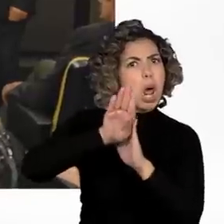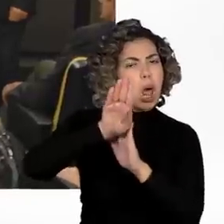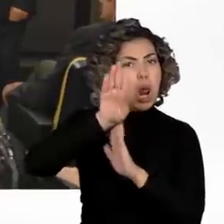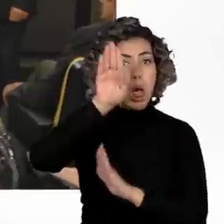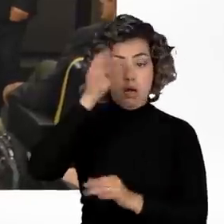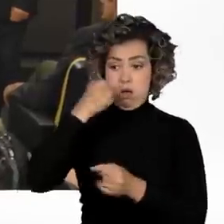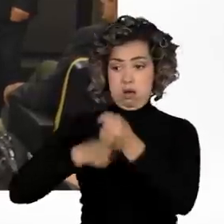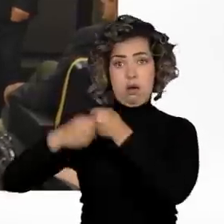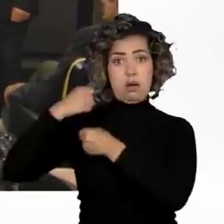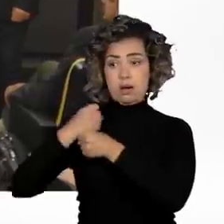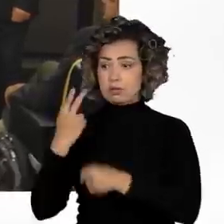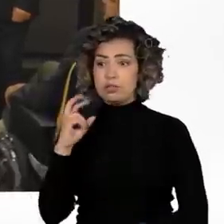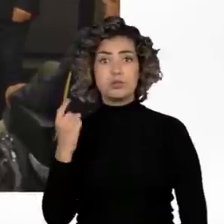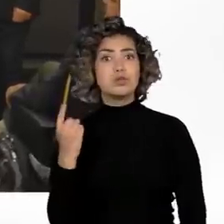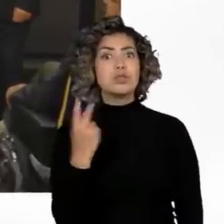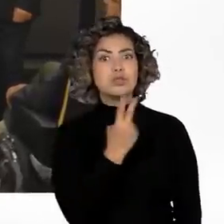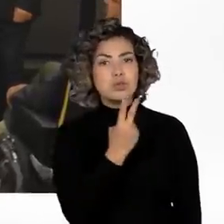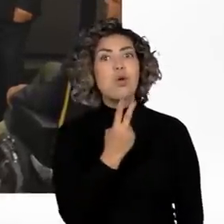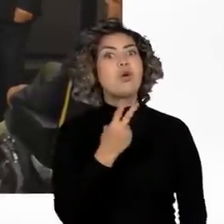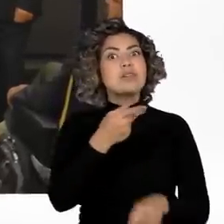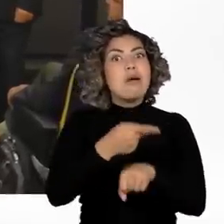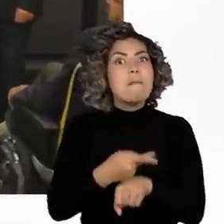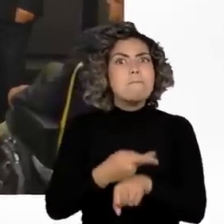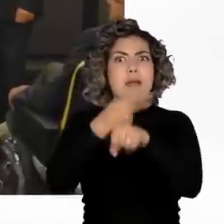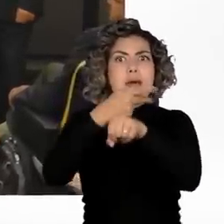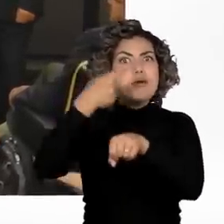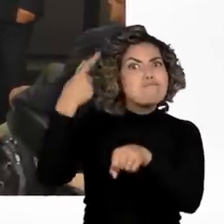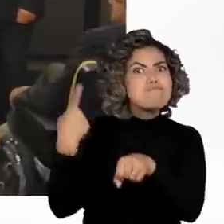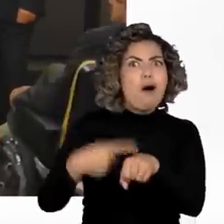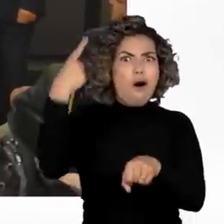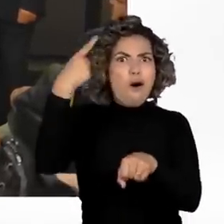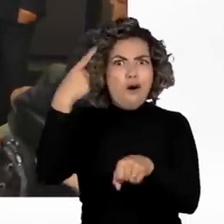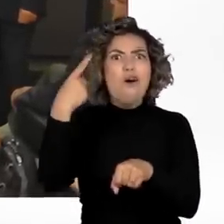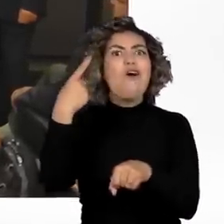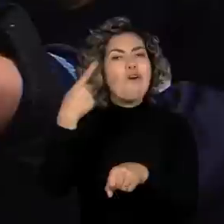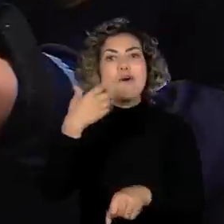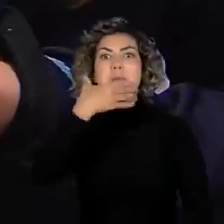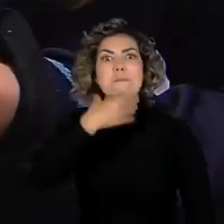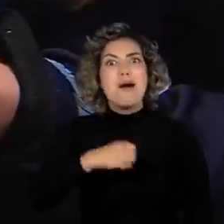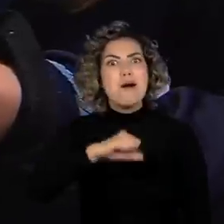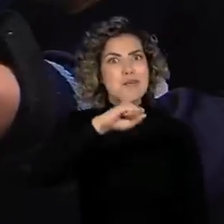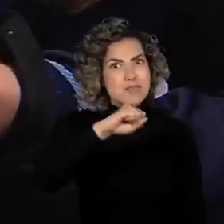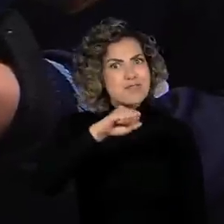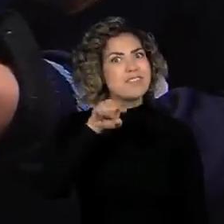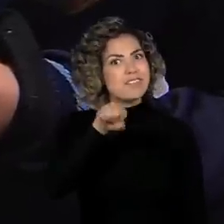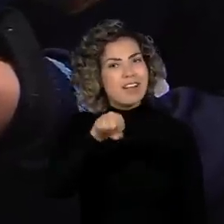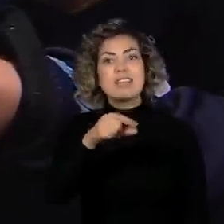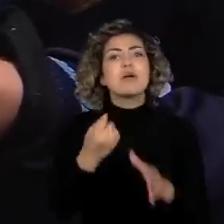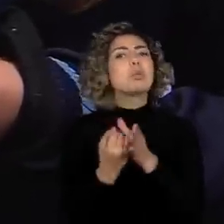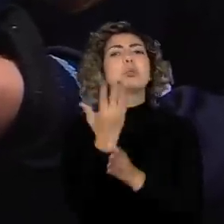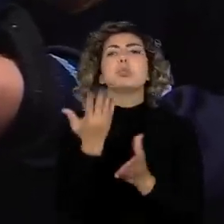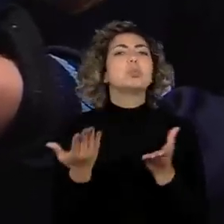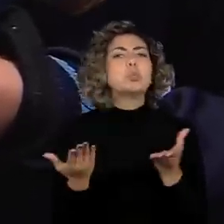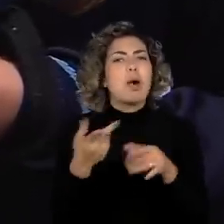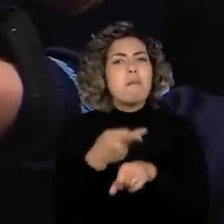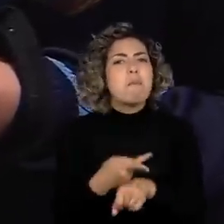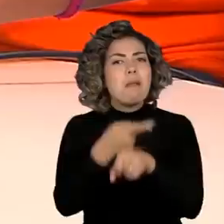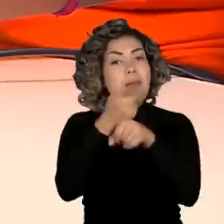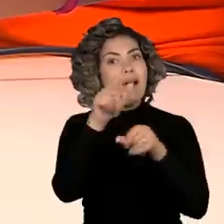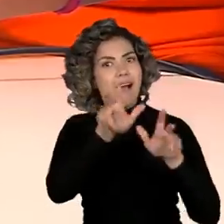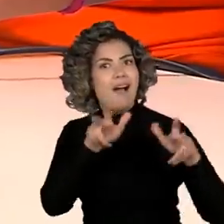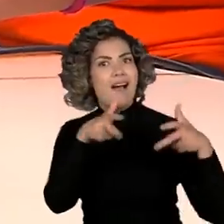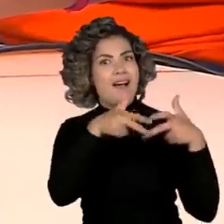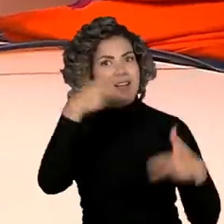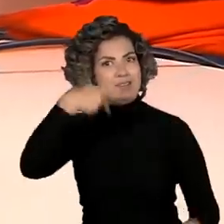em 2012, o Prêmio Paulo Freire de Qualidade do Ensino Municipal, criado pela Câmara Municipal de São Paulo.